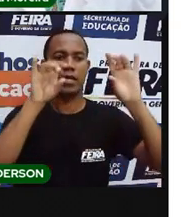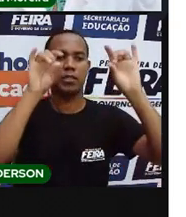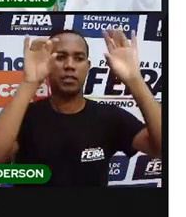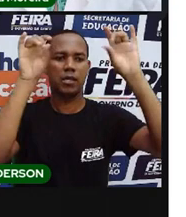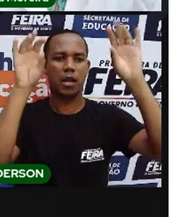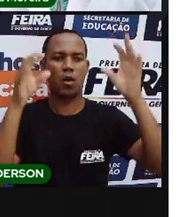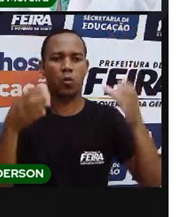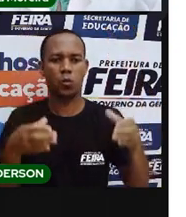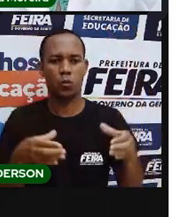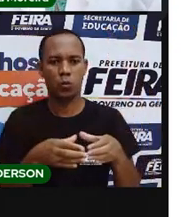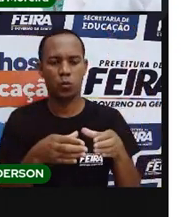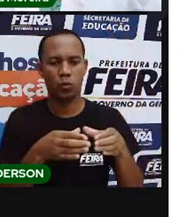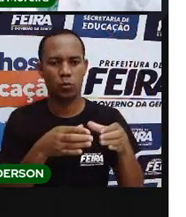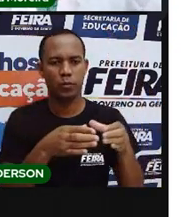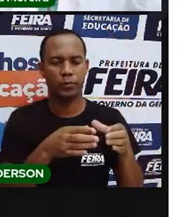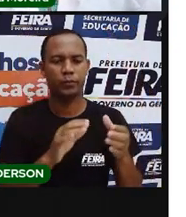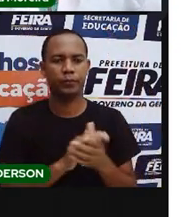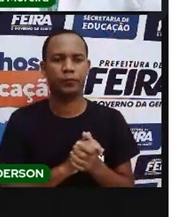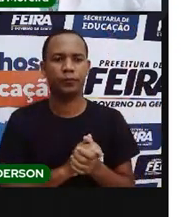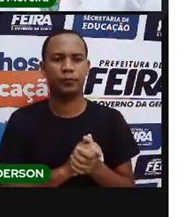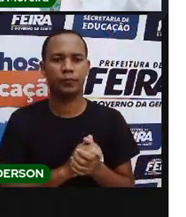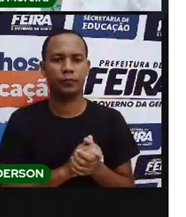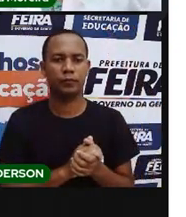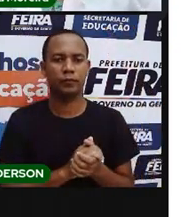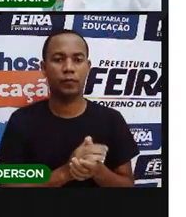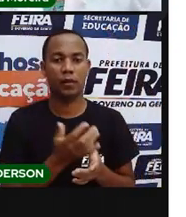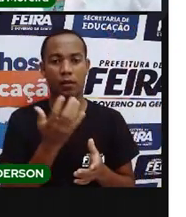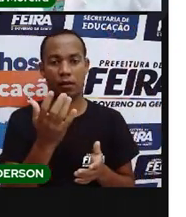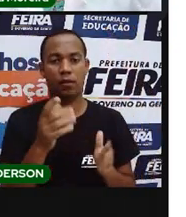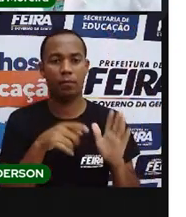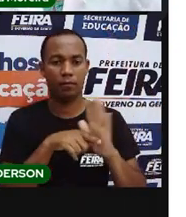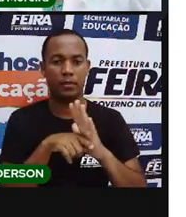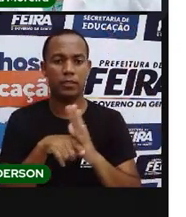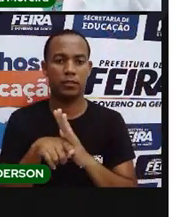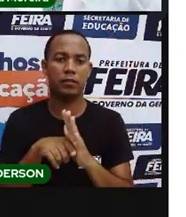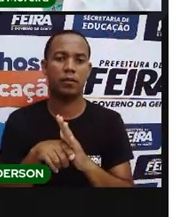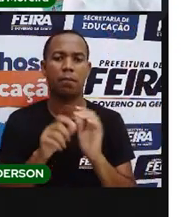para aquele povo. Certo? Quem quiser pesquisar aí, fique à vontade.